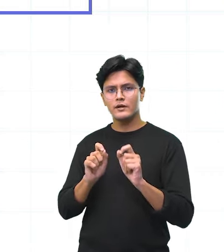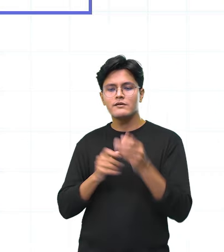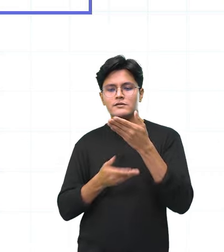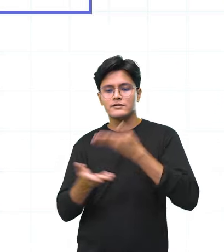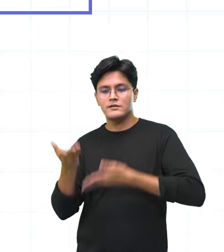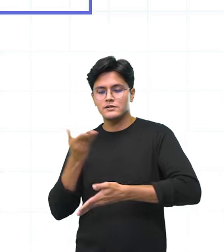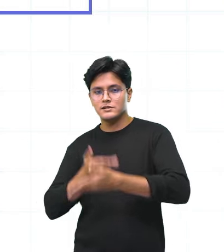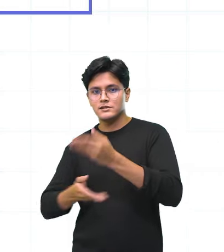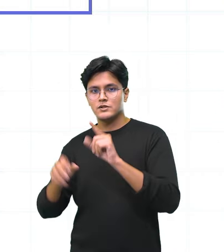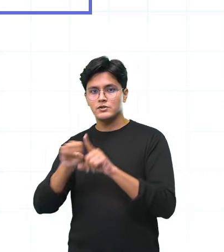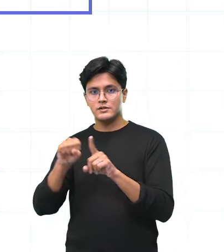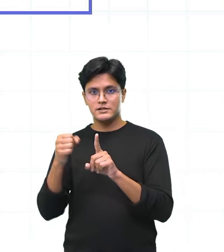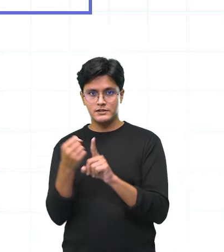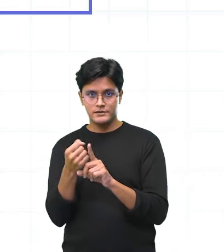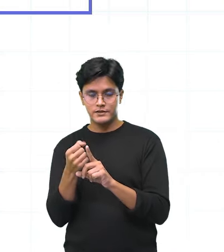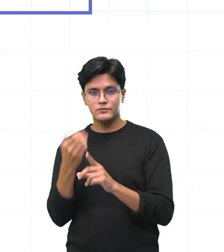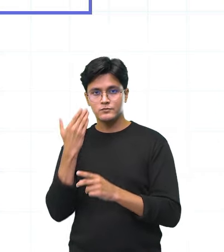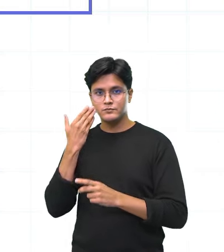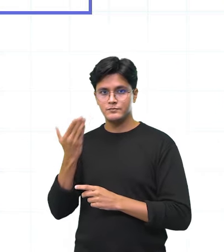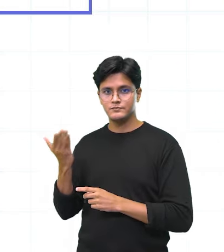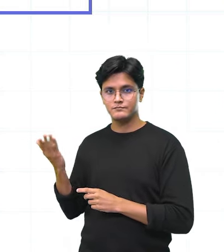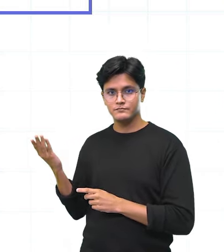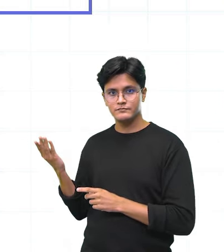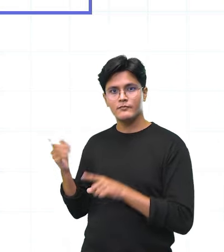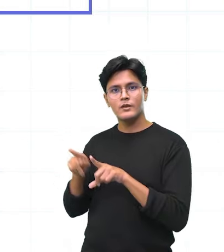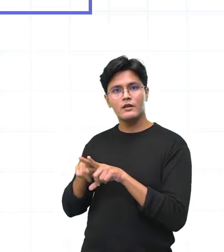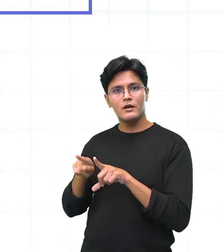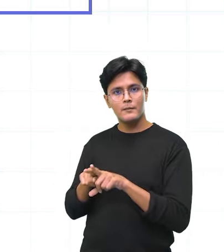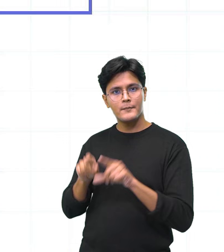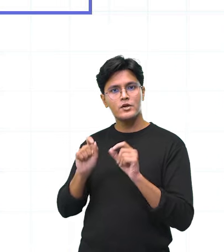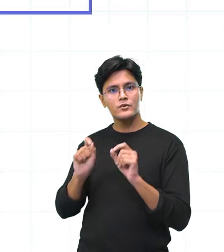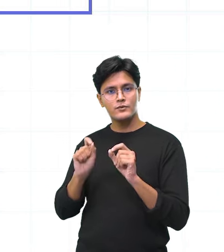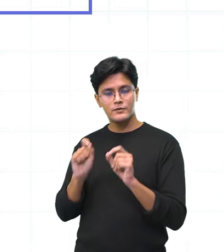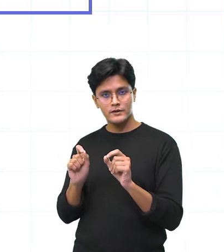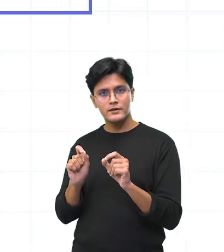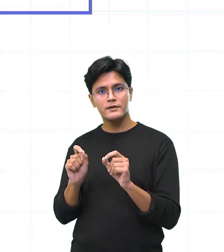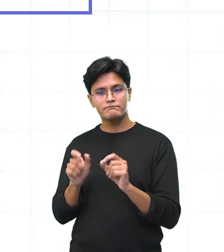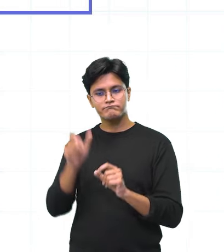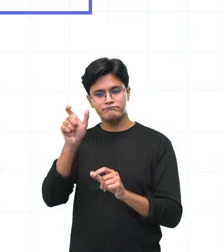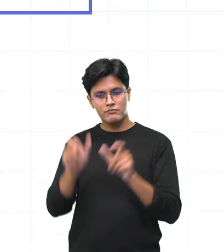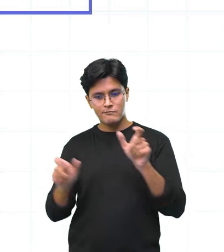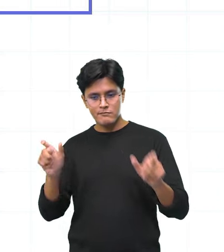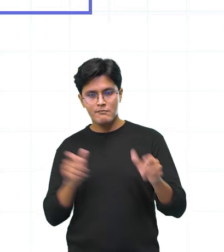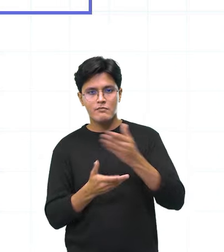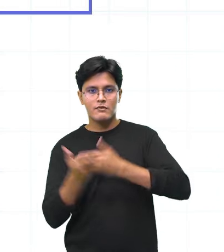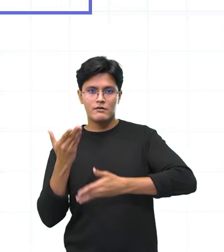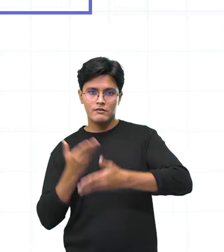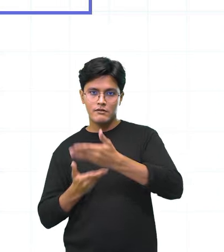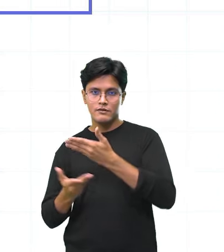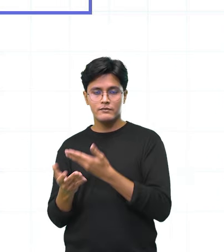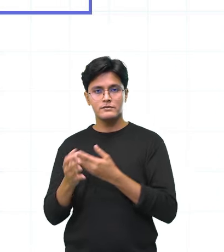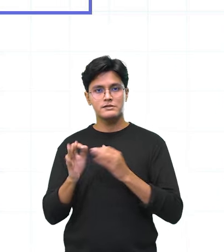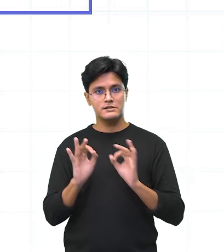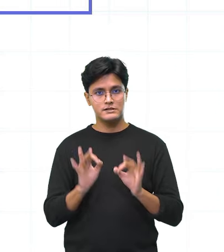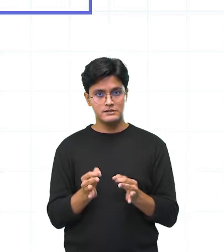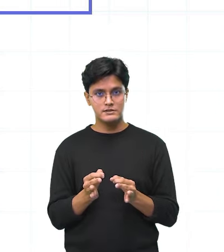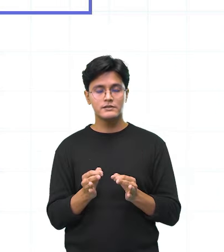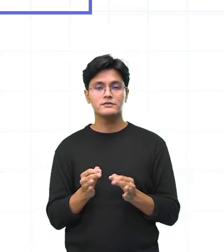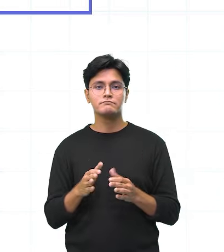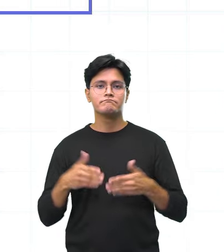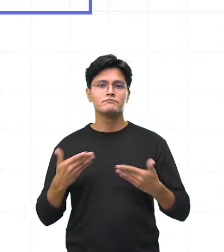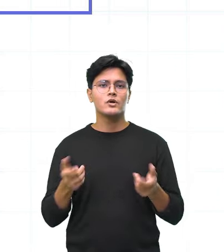Aí eu vejo o trechinho que diz, né? Além de afetar a interação social, tá vendo aí? Ele pega